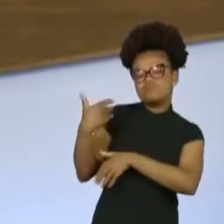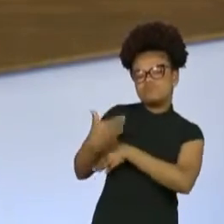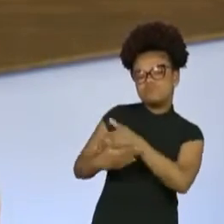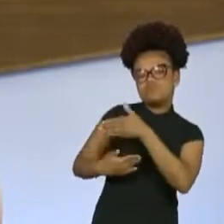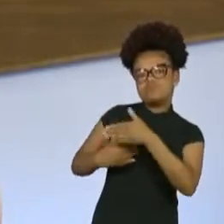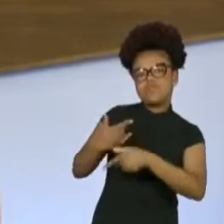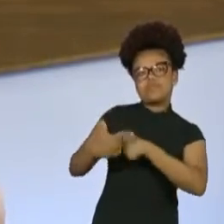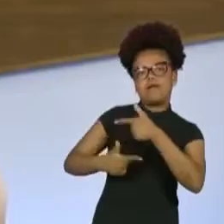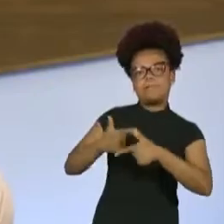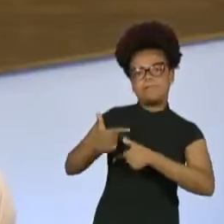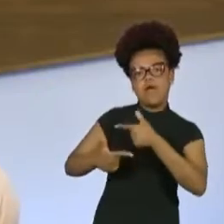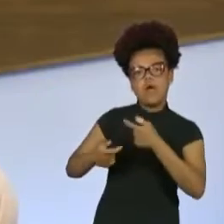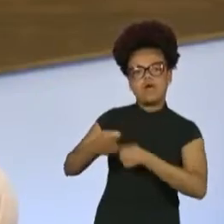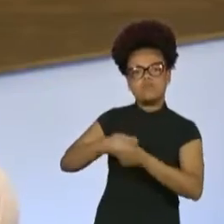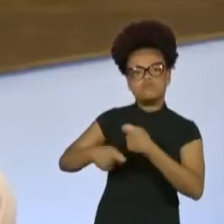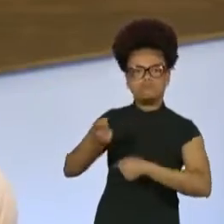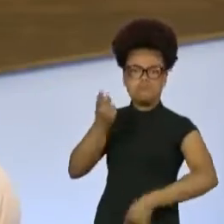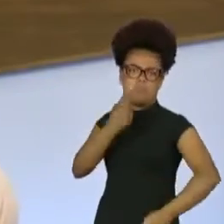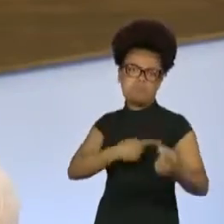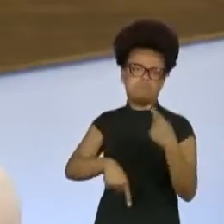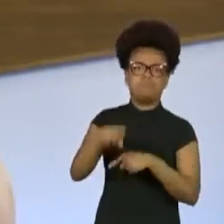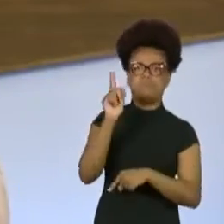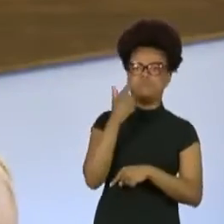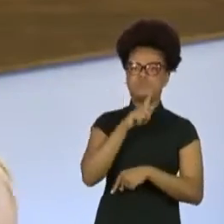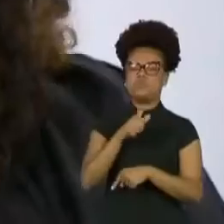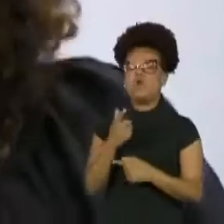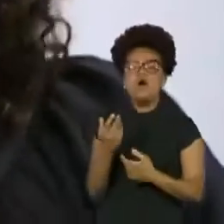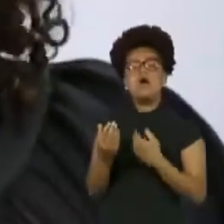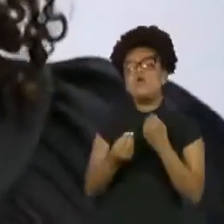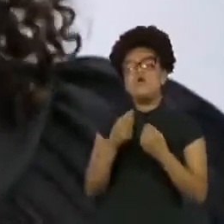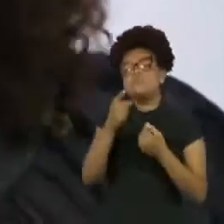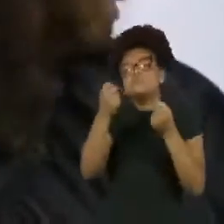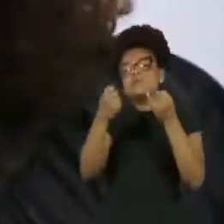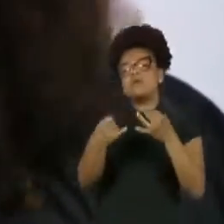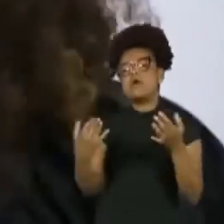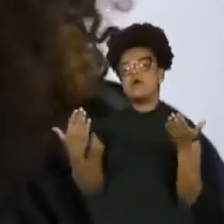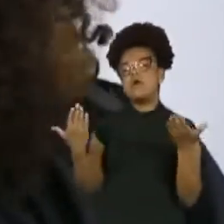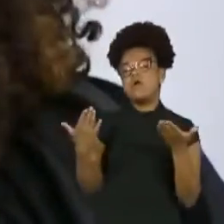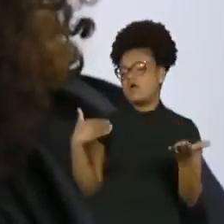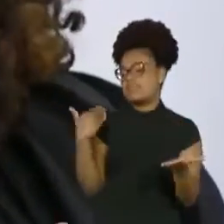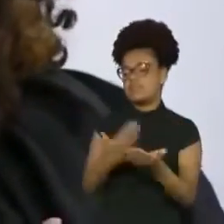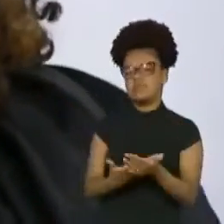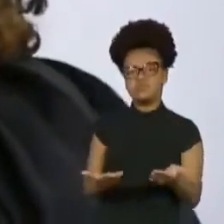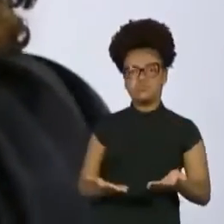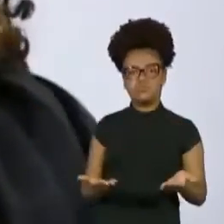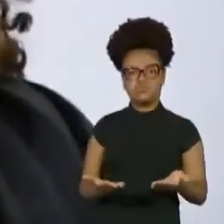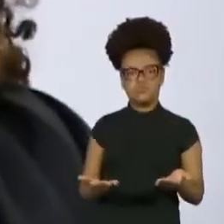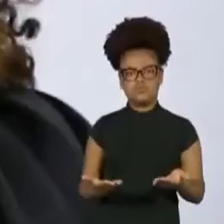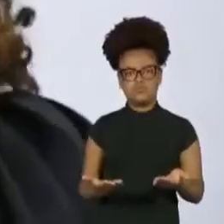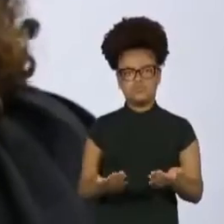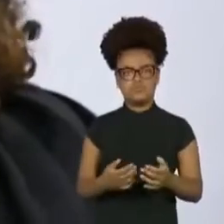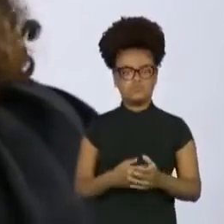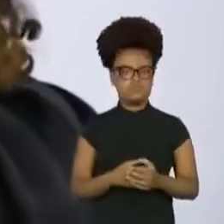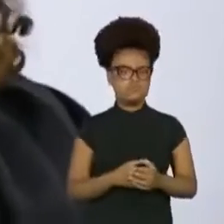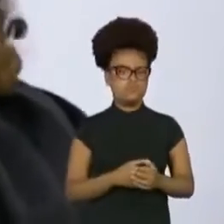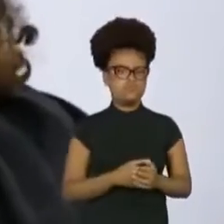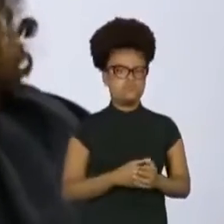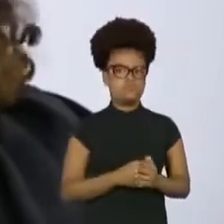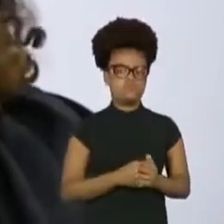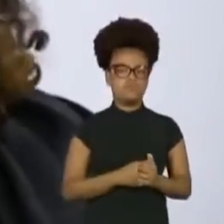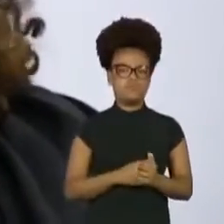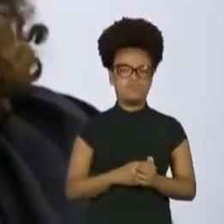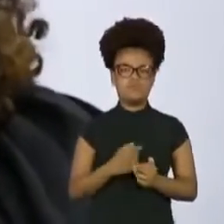e permanecesse tão no auge até hoje? Então, é uma pergunta que eu me faço, porque eu acho que